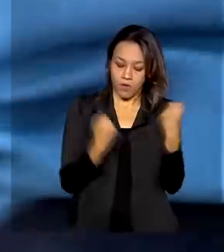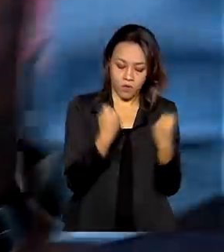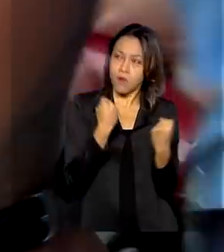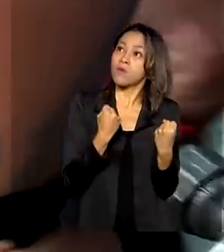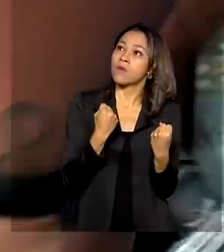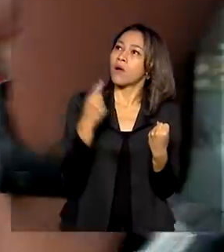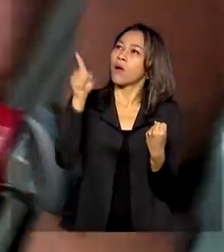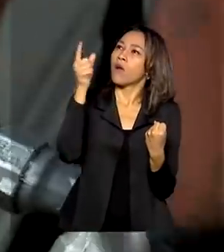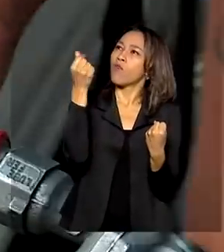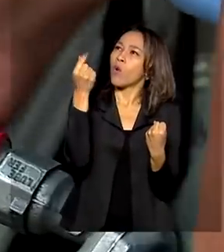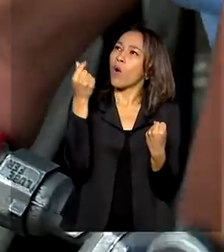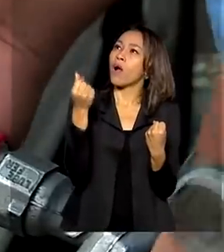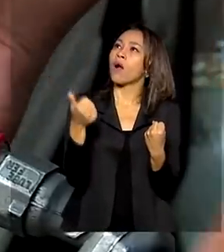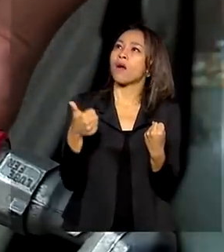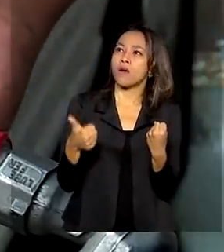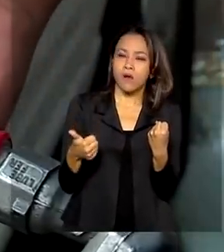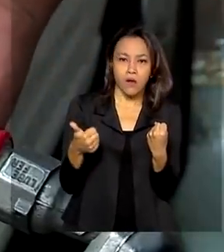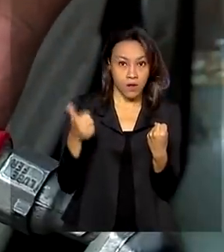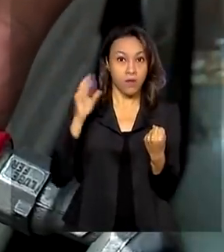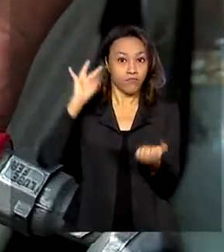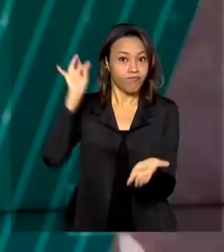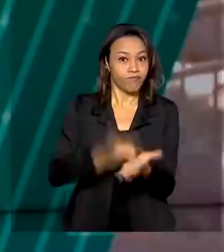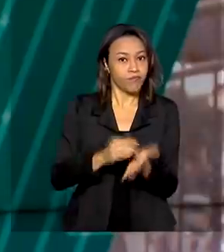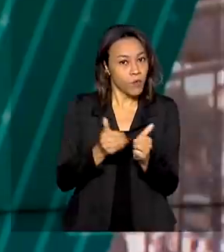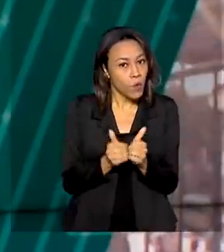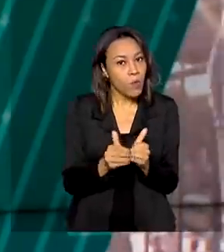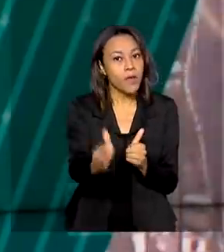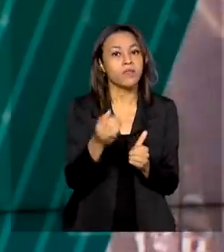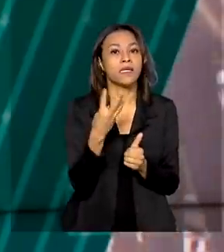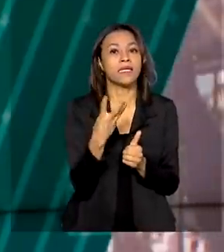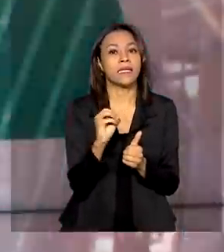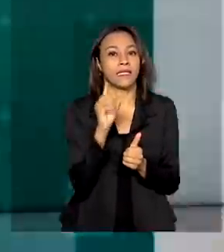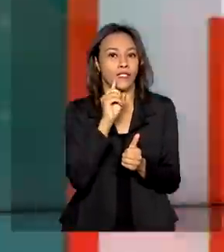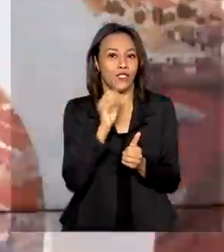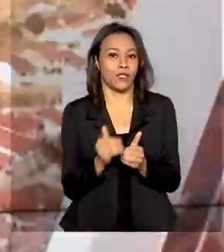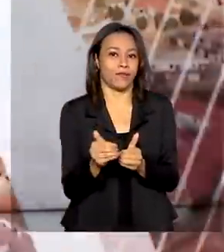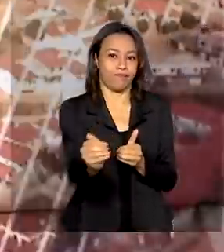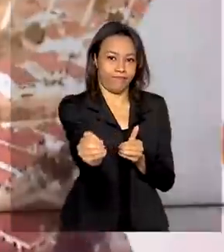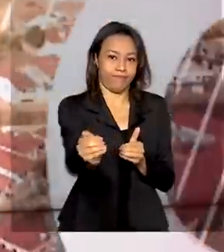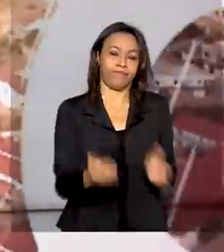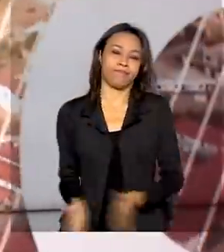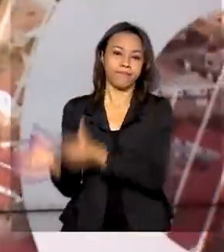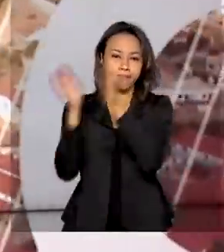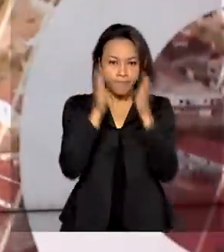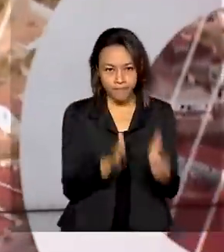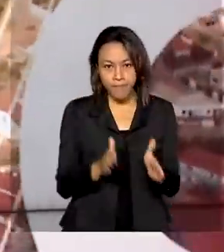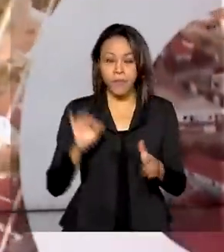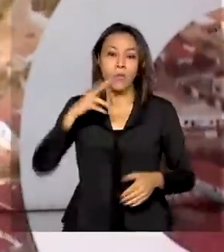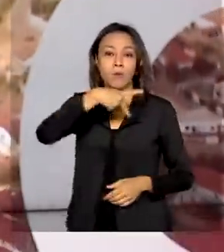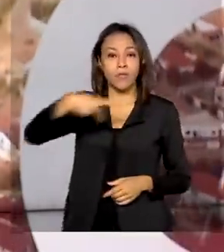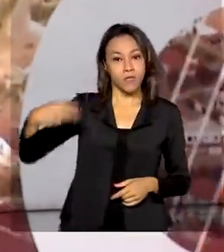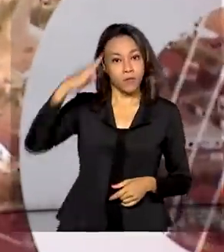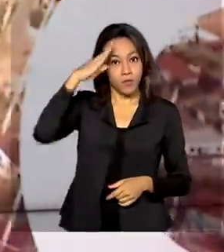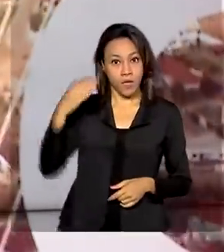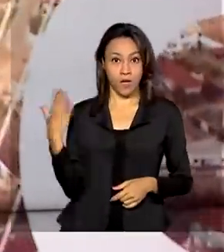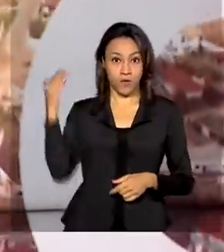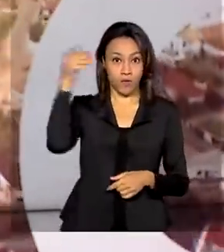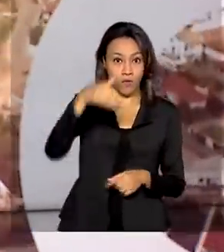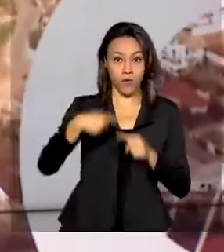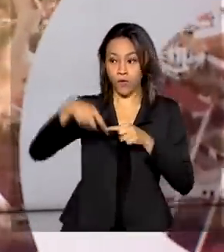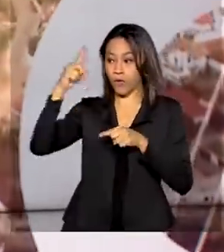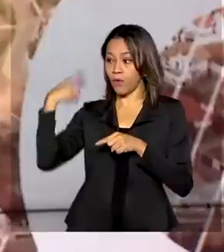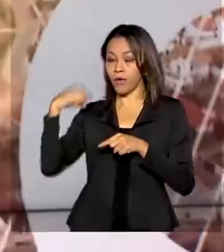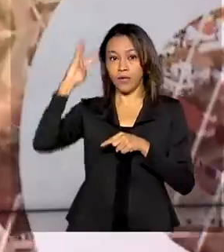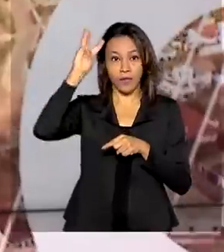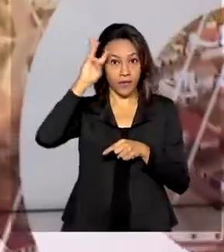A medida começa a valer em 30 dias. O presidente Jair Bolsonaro foi ao Congresso Nacional nesta terça-feira